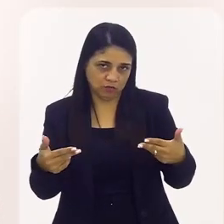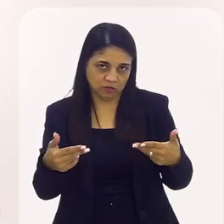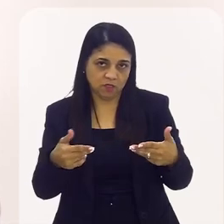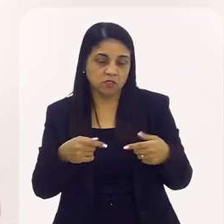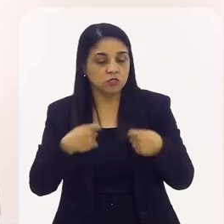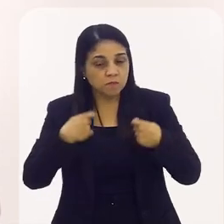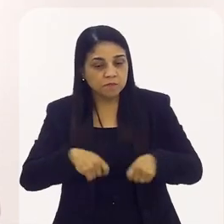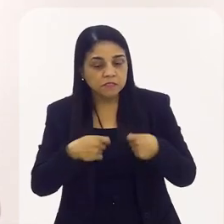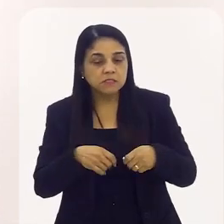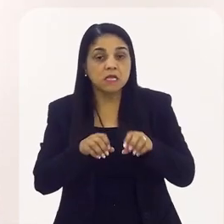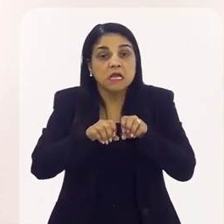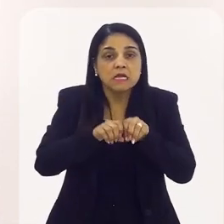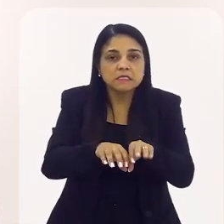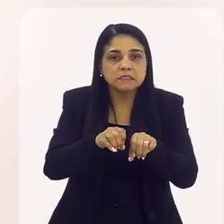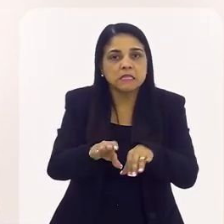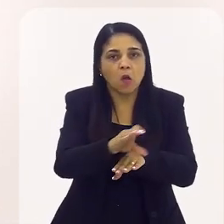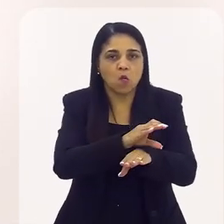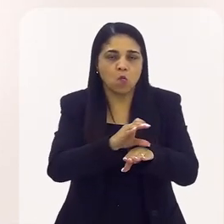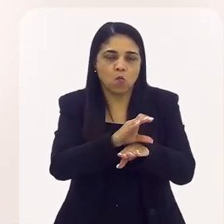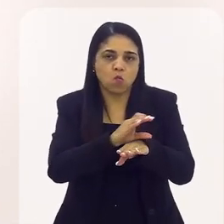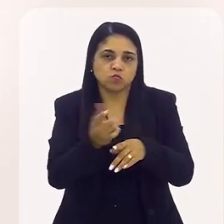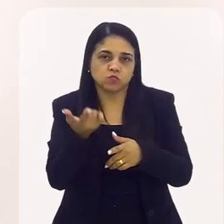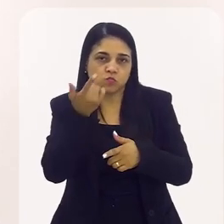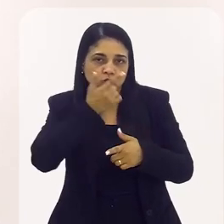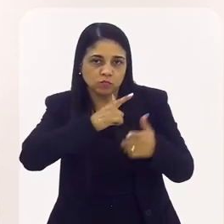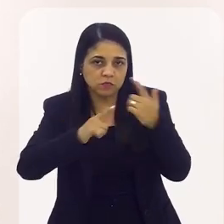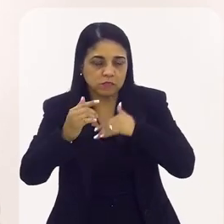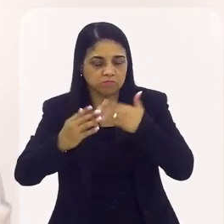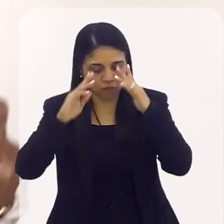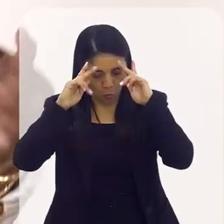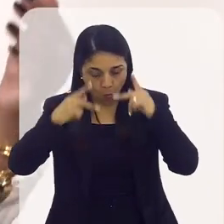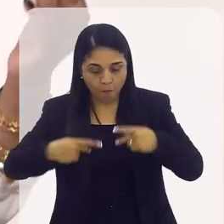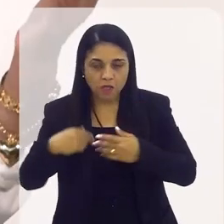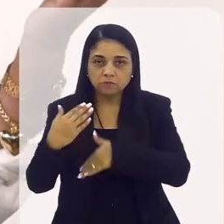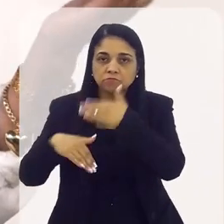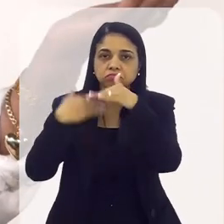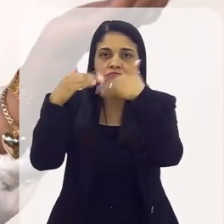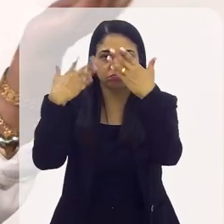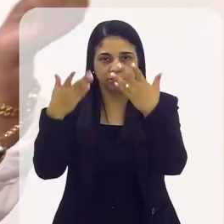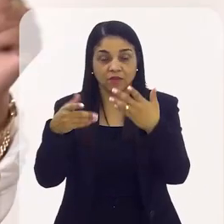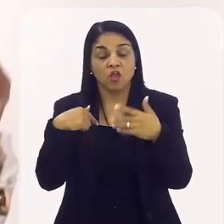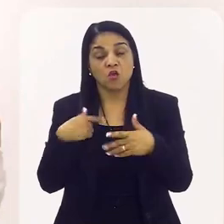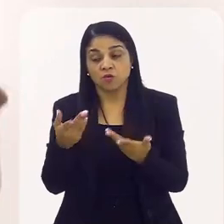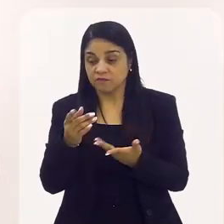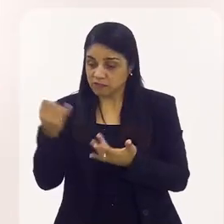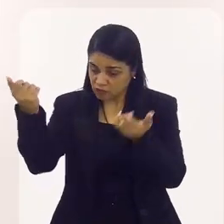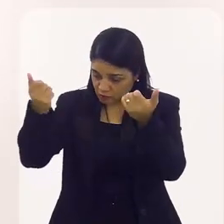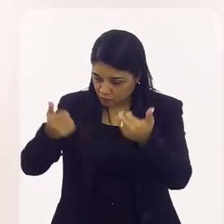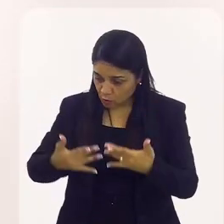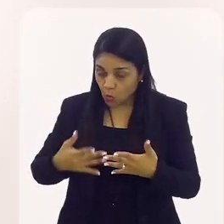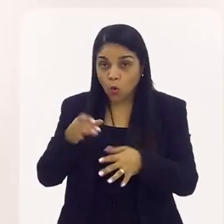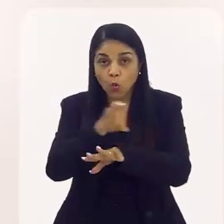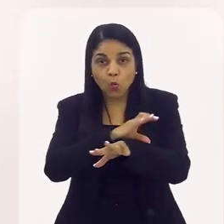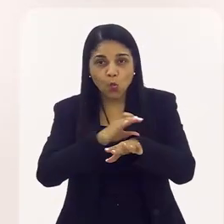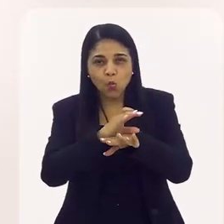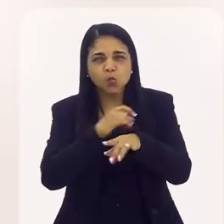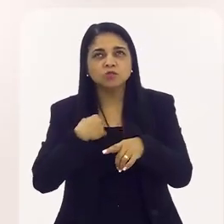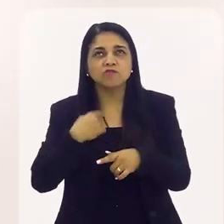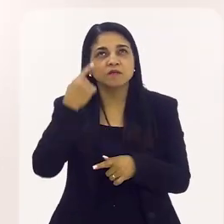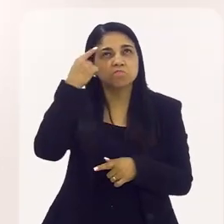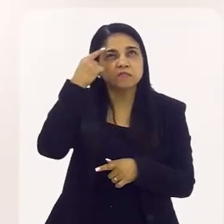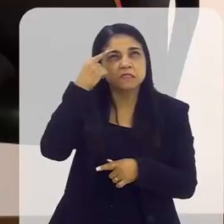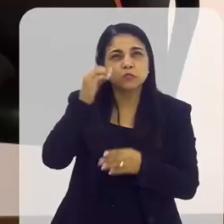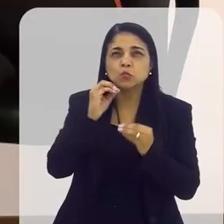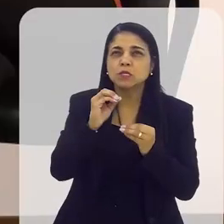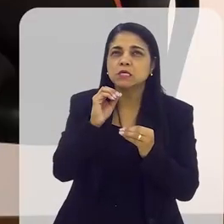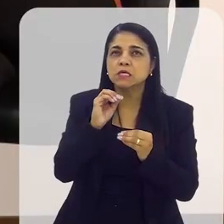isso. Eles querem o resgate da dignidade. Então, você hoje falou como começou o curso. Quando eu vinha para cá, eu pensei